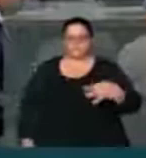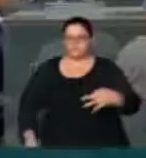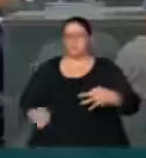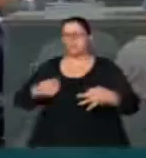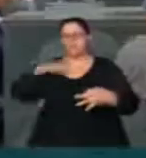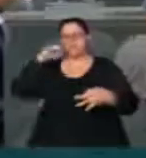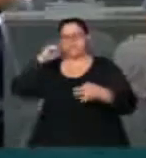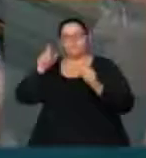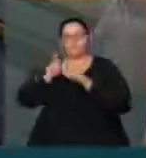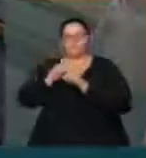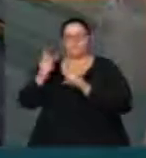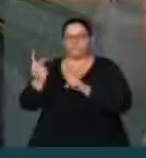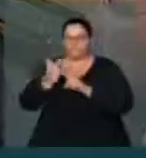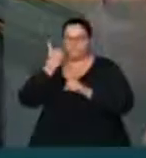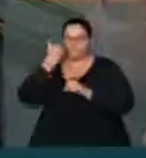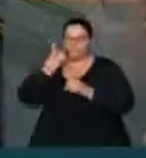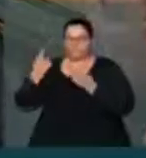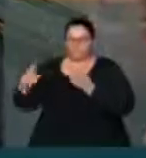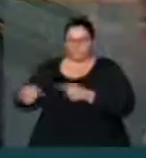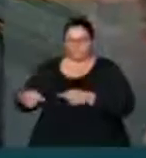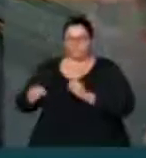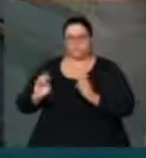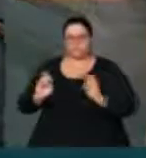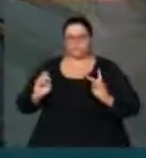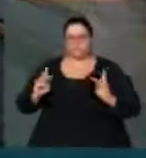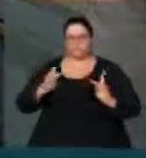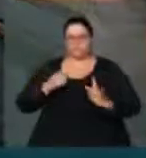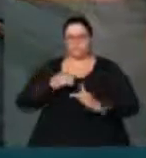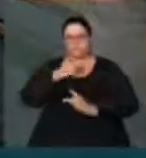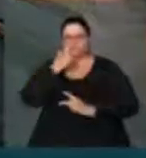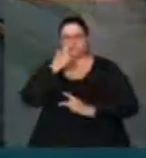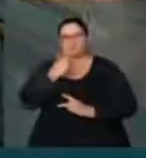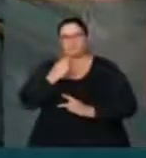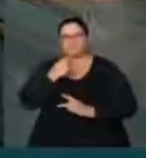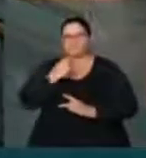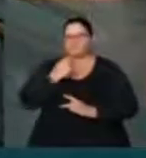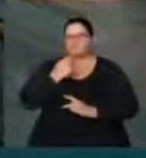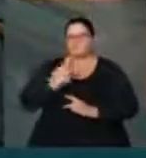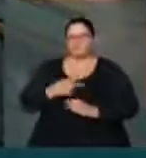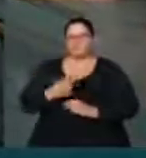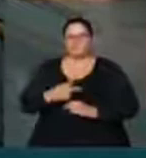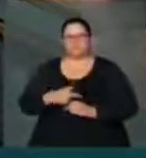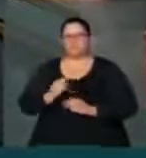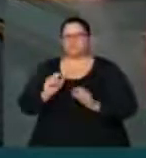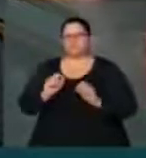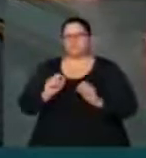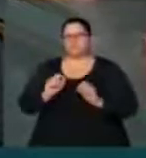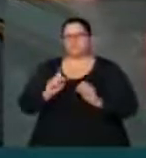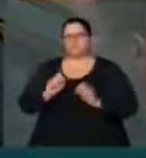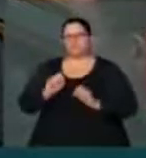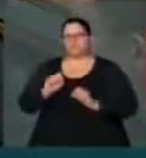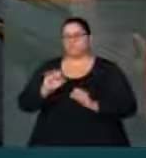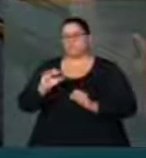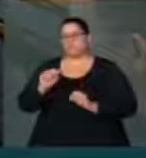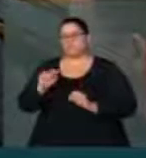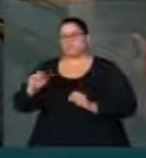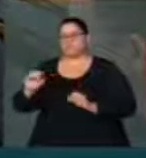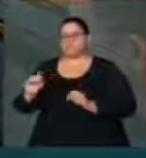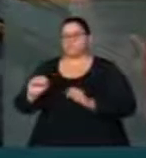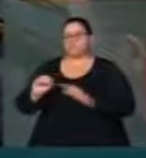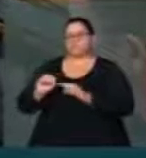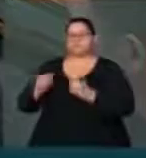e eu acho que não há aqui nenhuma posição do deputado Ivan Valente levantar a suspeição